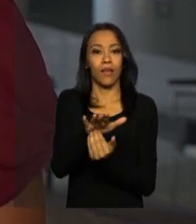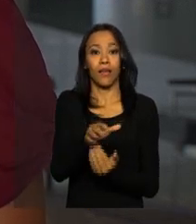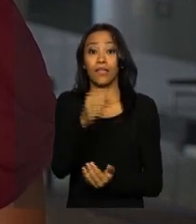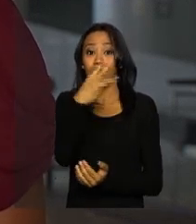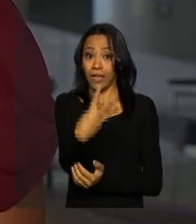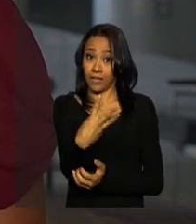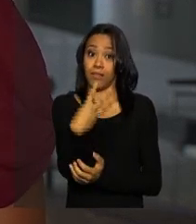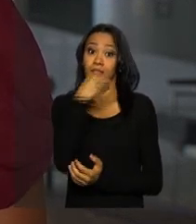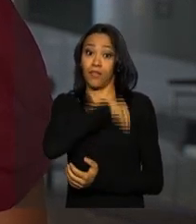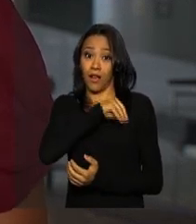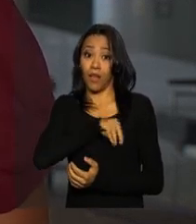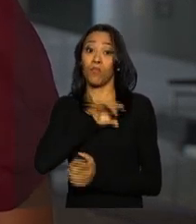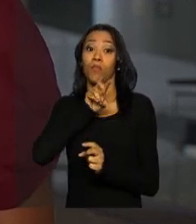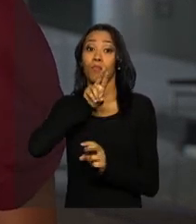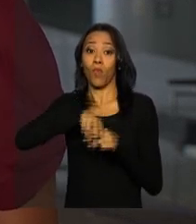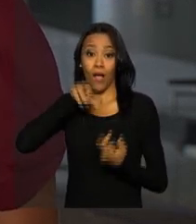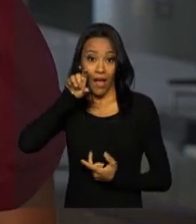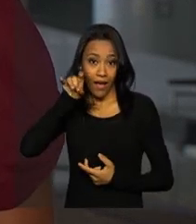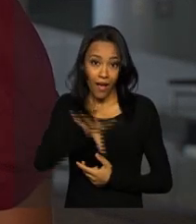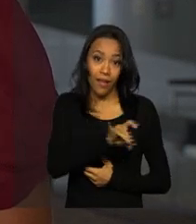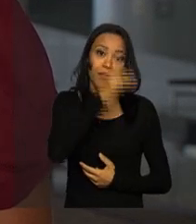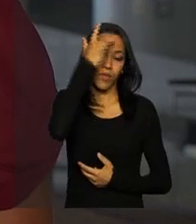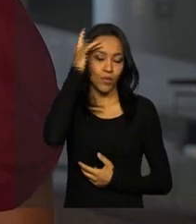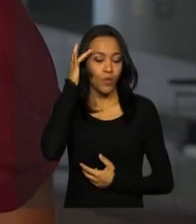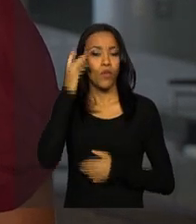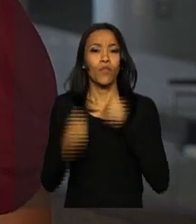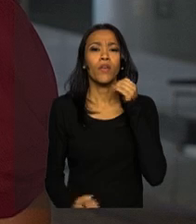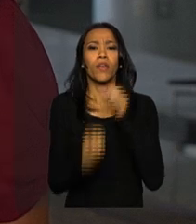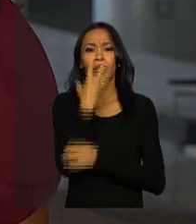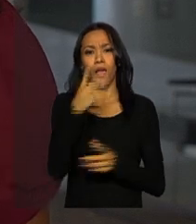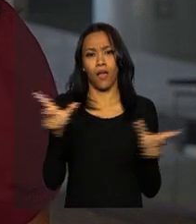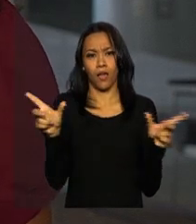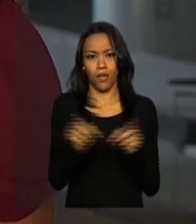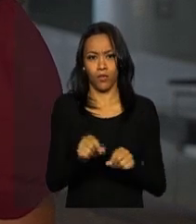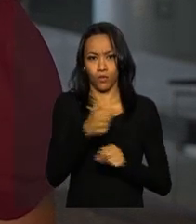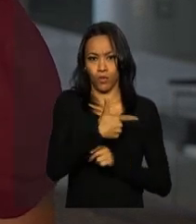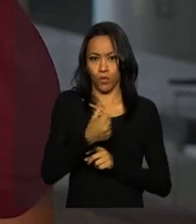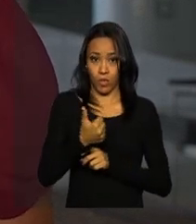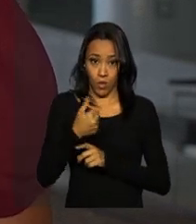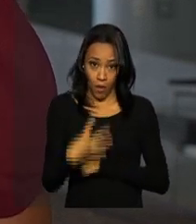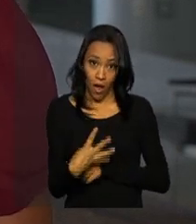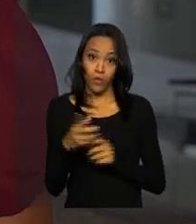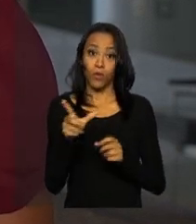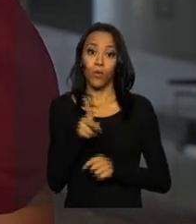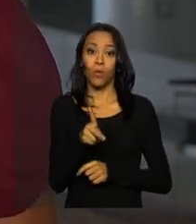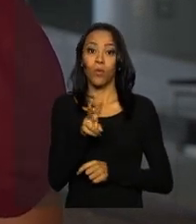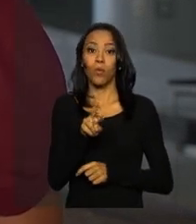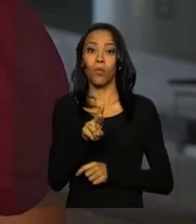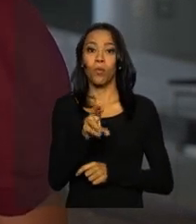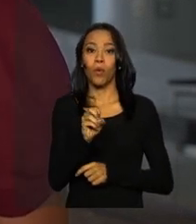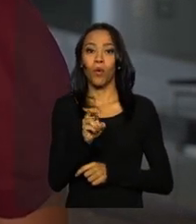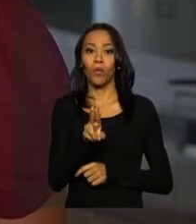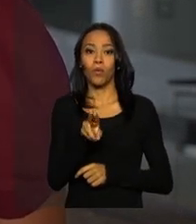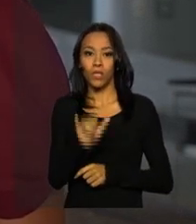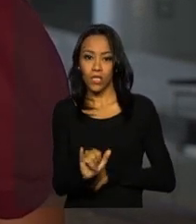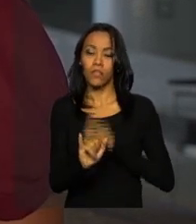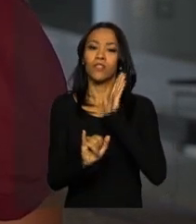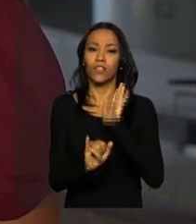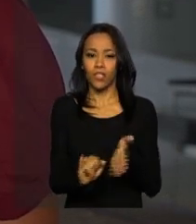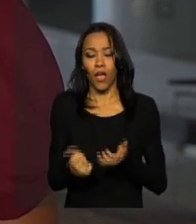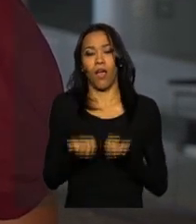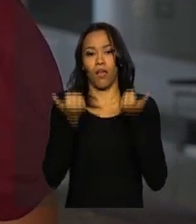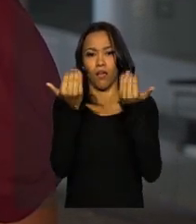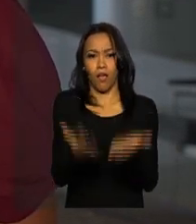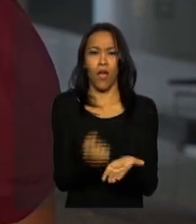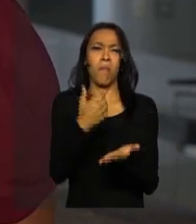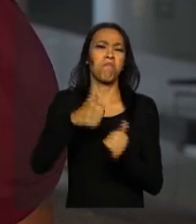salários mínimos por pessoa. Desde que foi criado em 2004, o ProUni, o programa Universidade para Todos, já concedeu